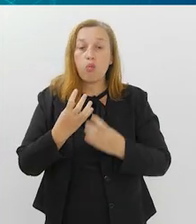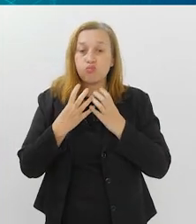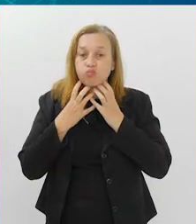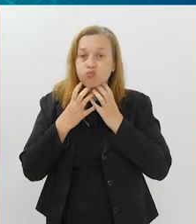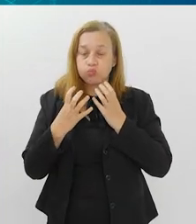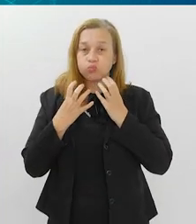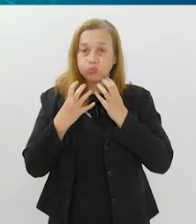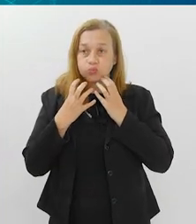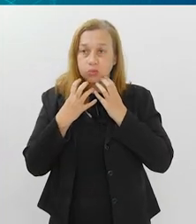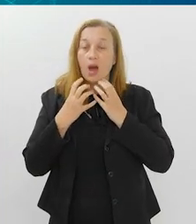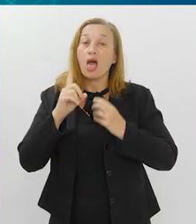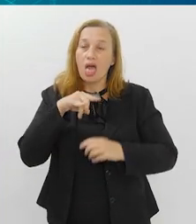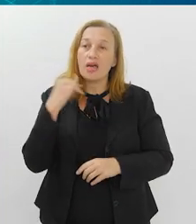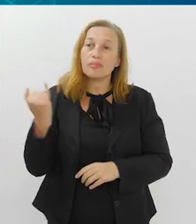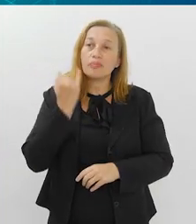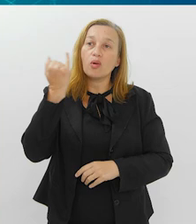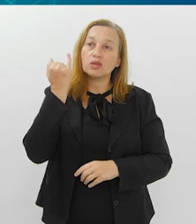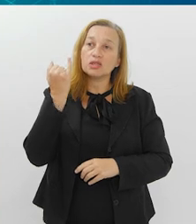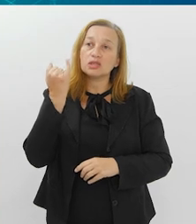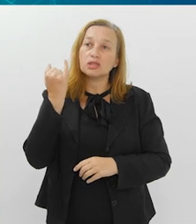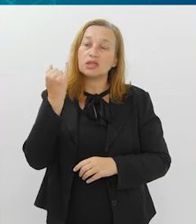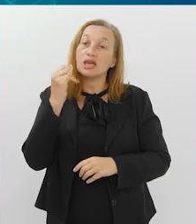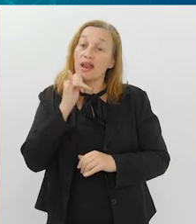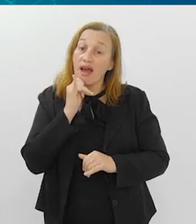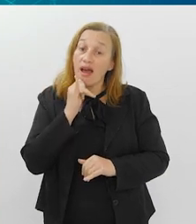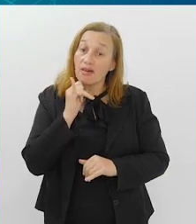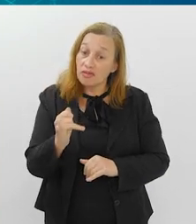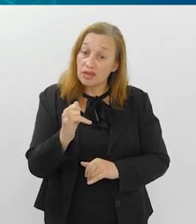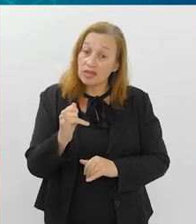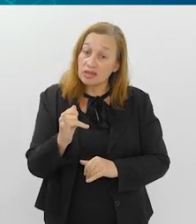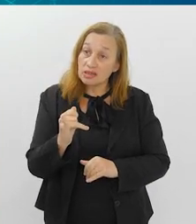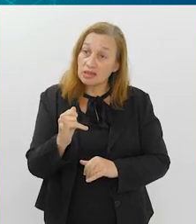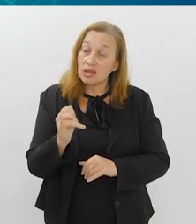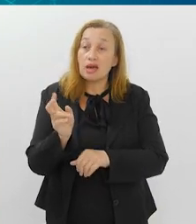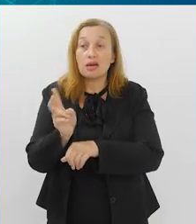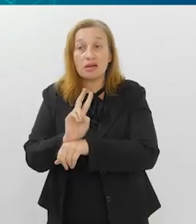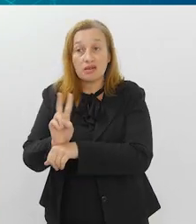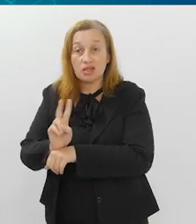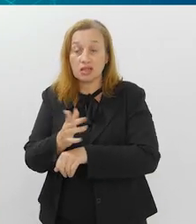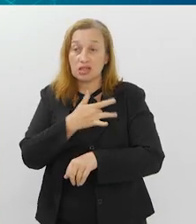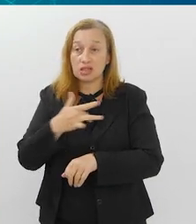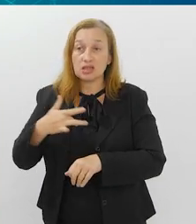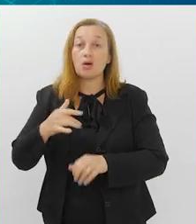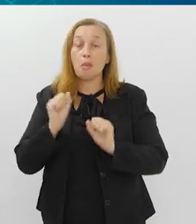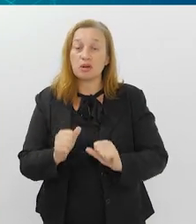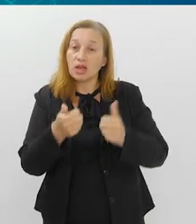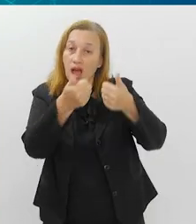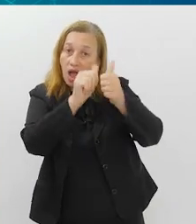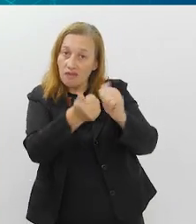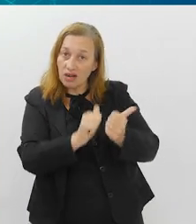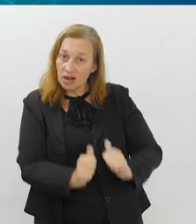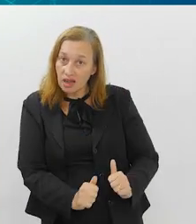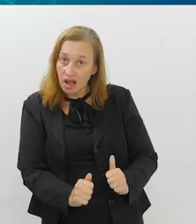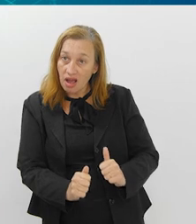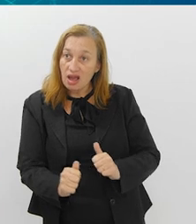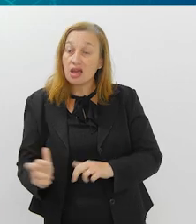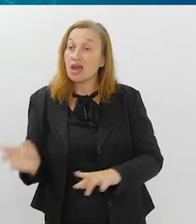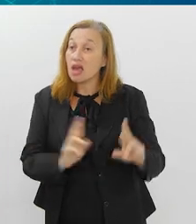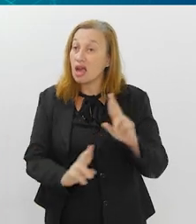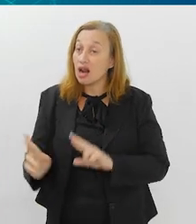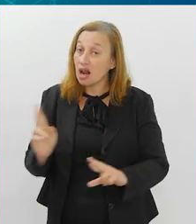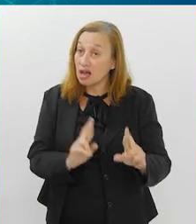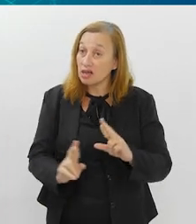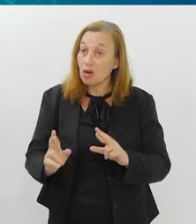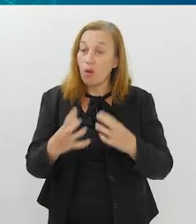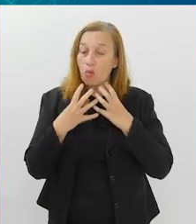mesmo coqueluche, é muito importante que ele notifique para que a vigilância possa avaliar em relação